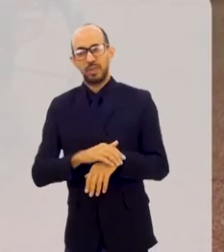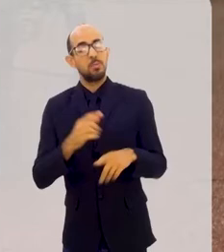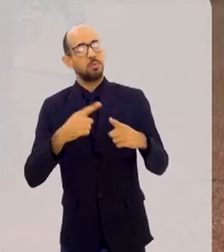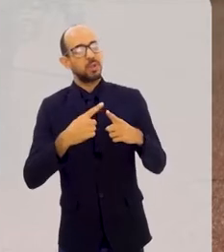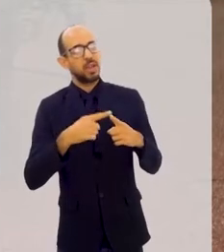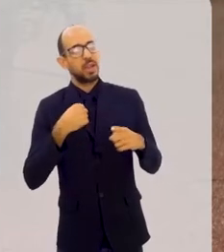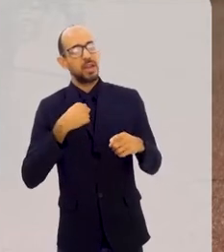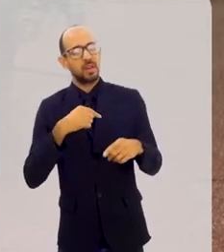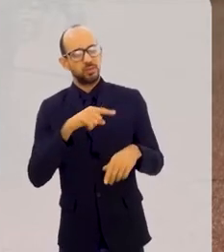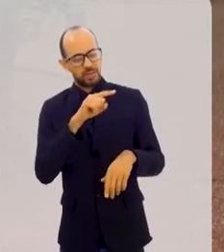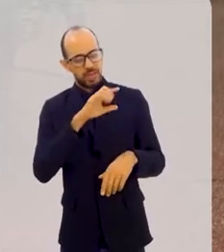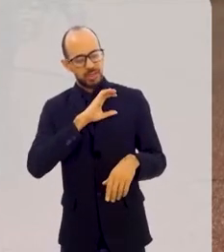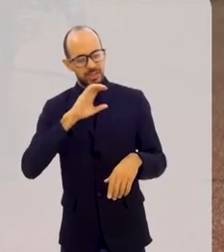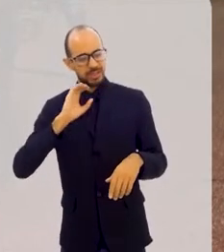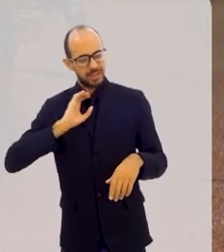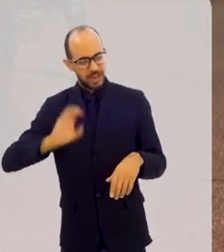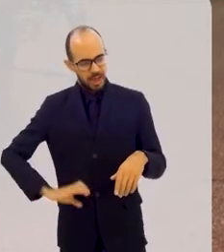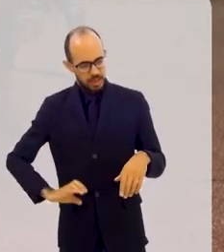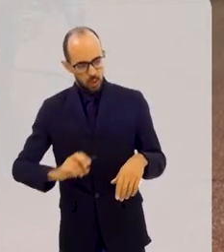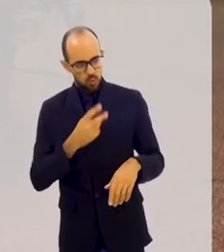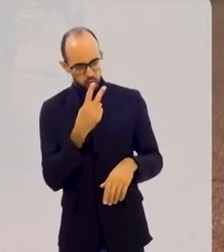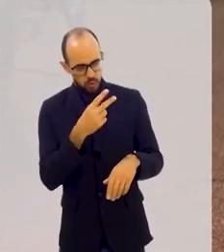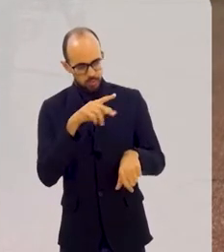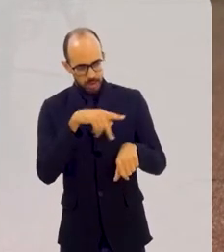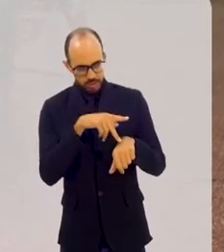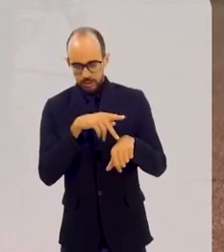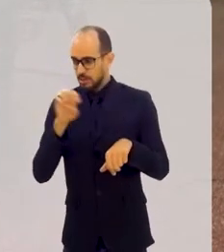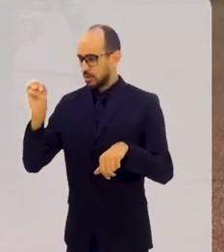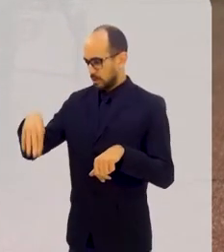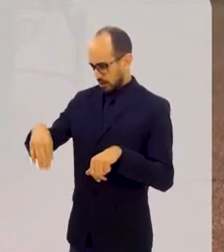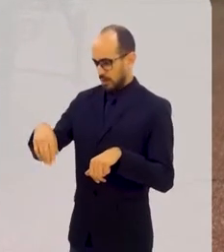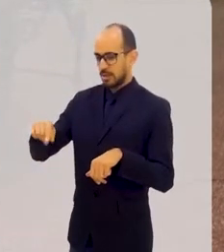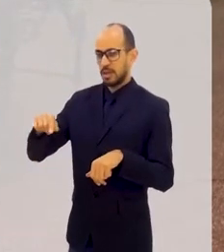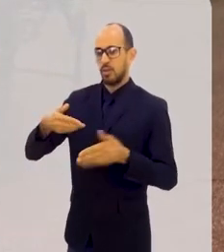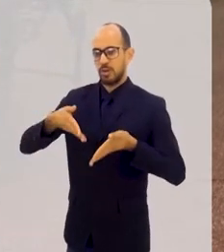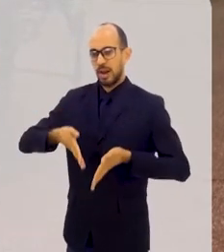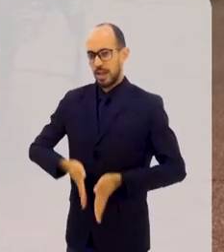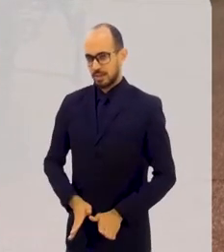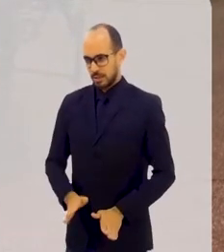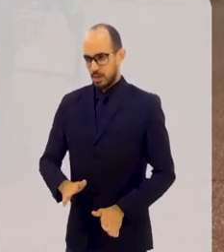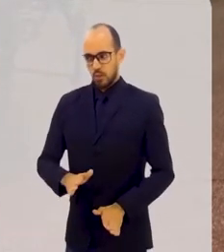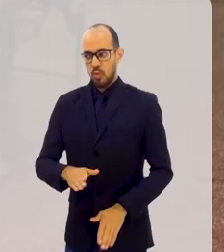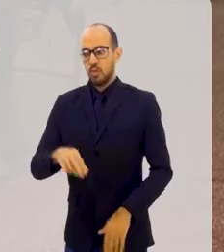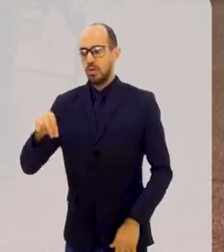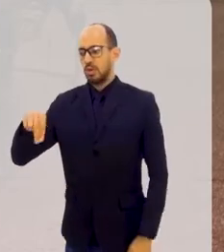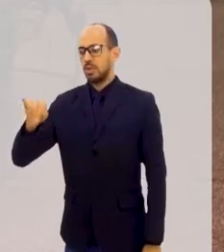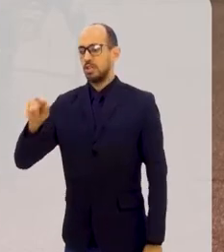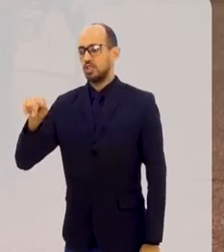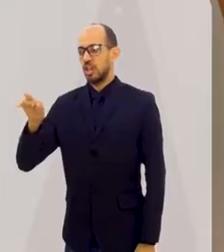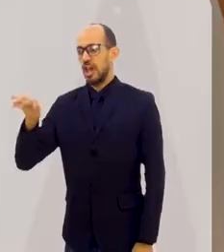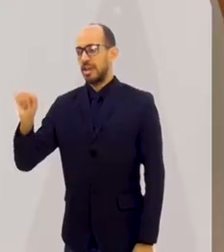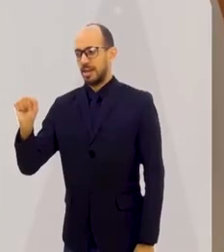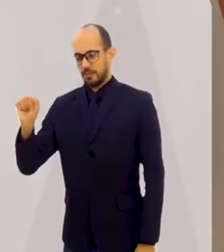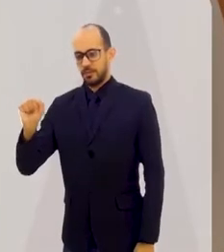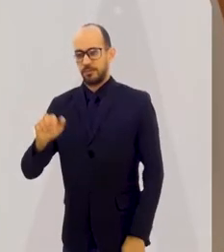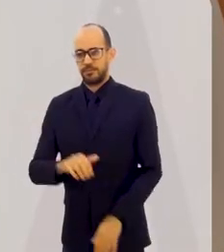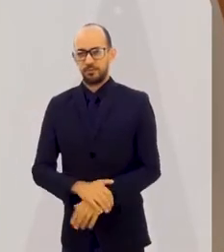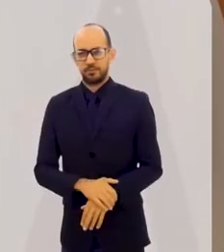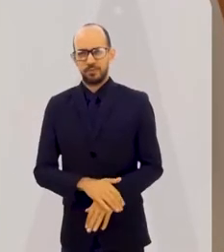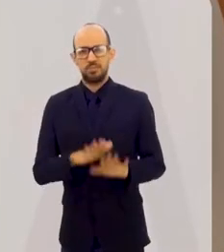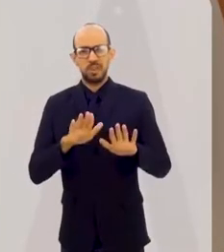dupla cidadania. Isso. Mas o senhor nasceu... Na Nigéria. Na Nigéria. Isso. Como é ter um